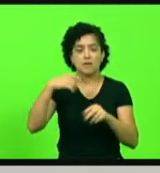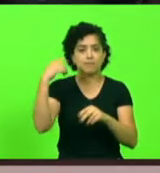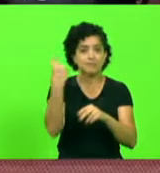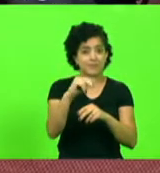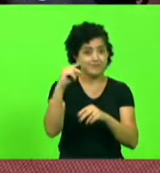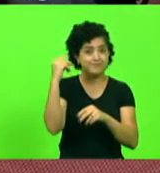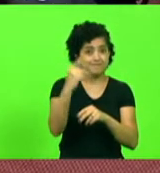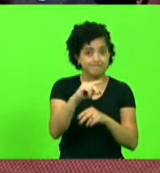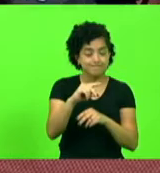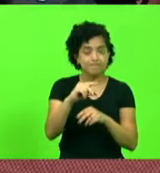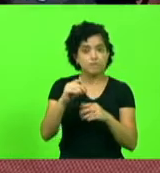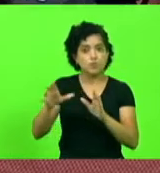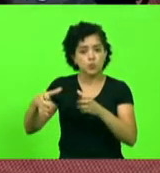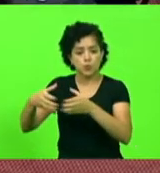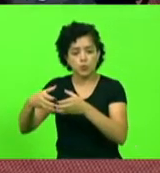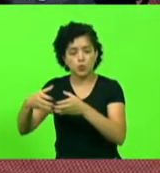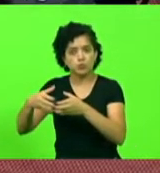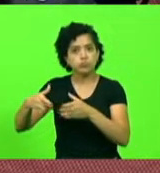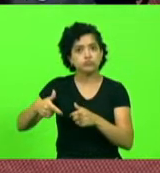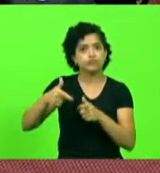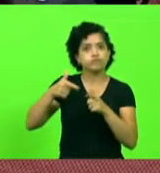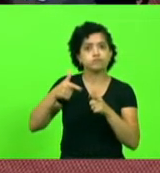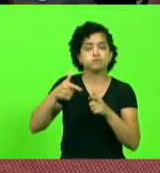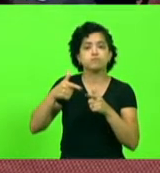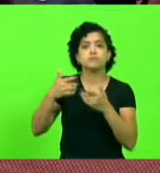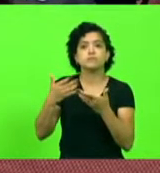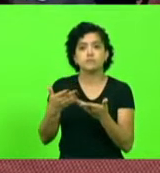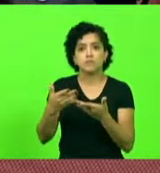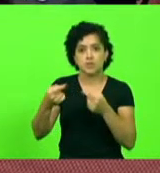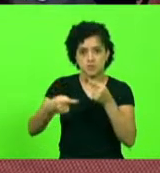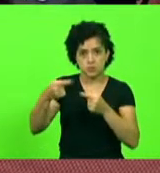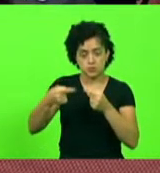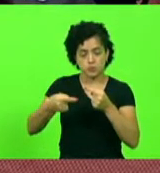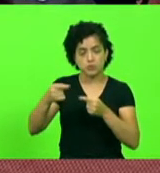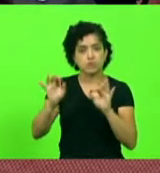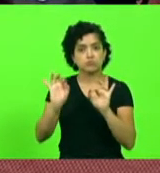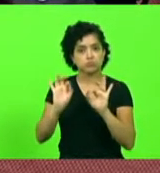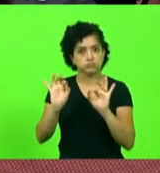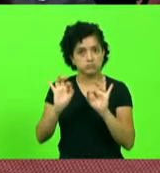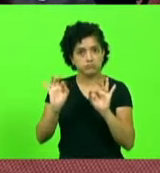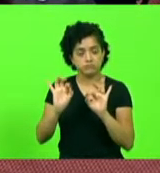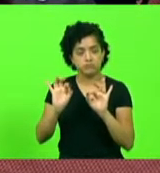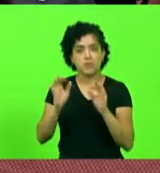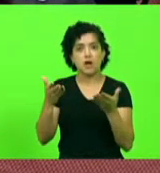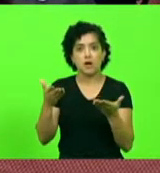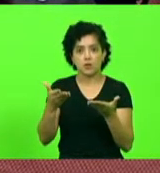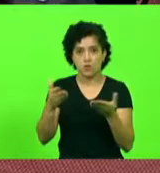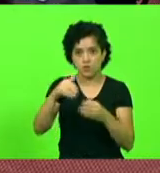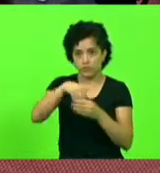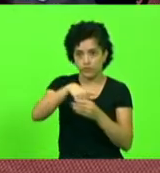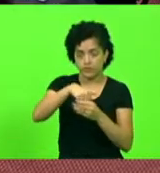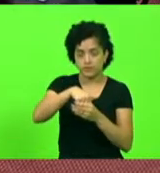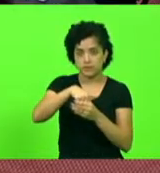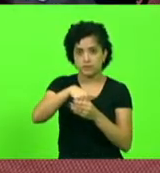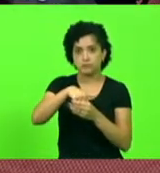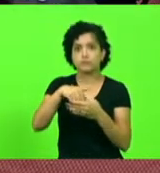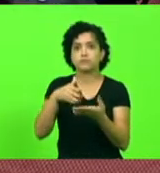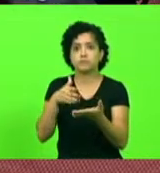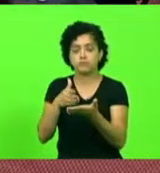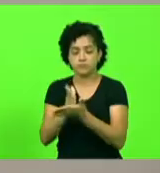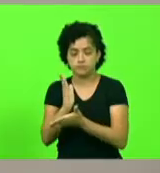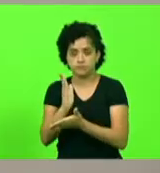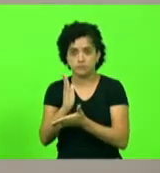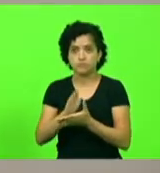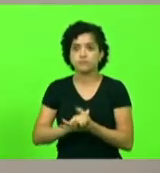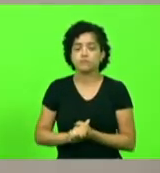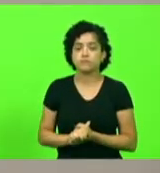armado. Em discussão, não havendo quem queira discutir em votação, está aprovada